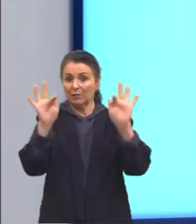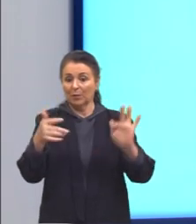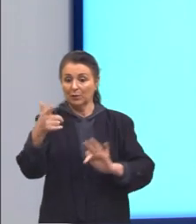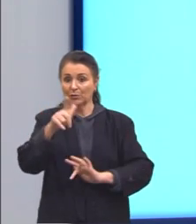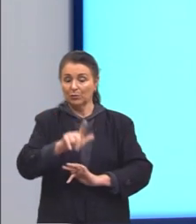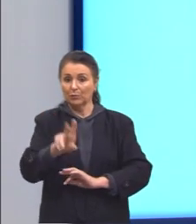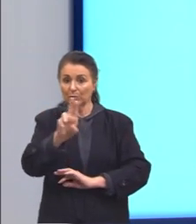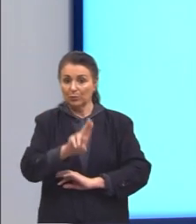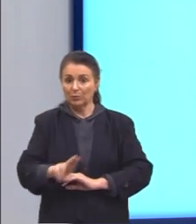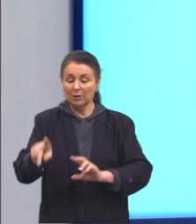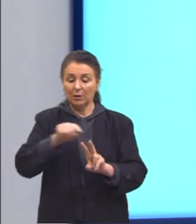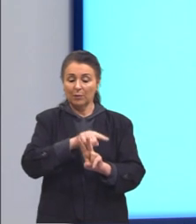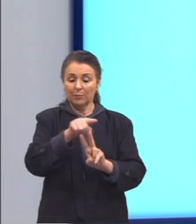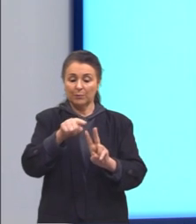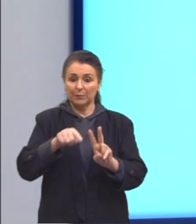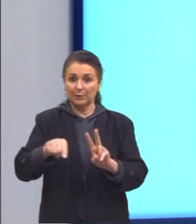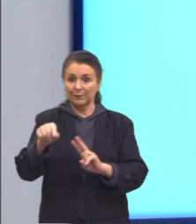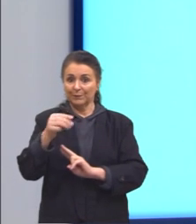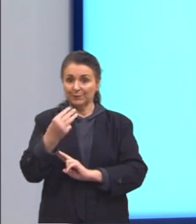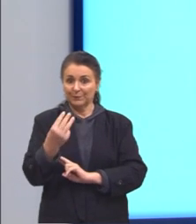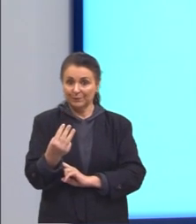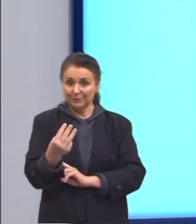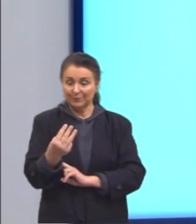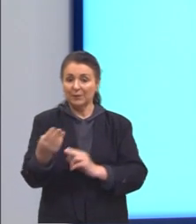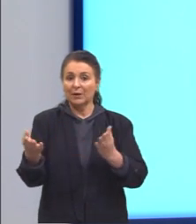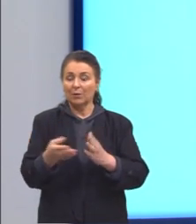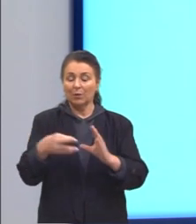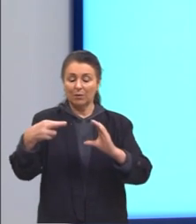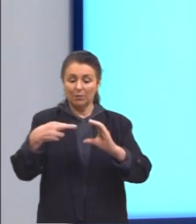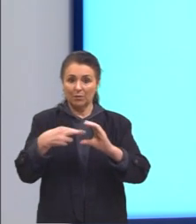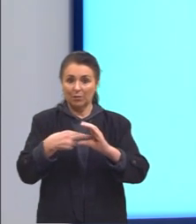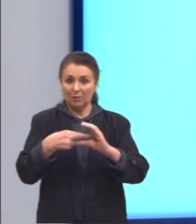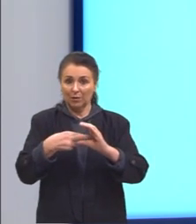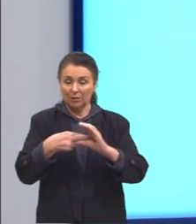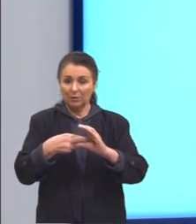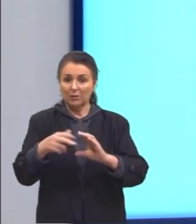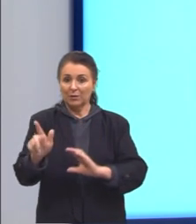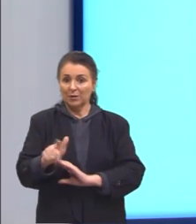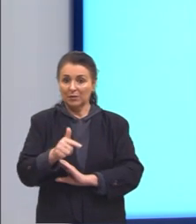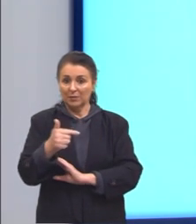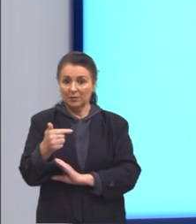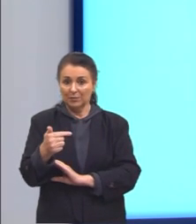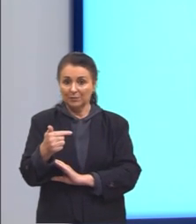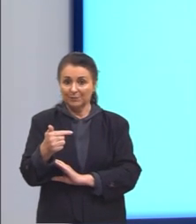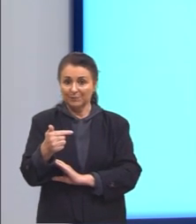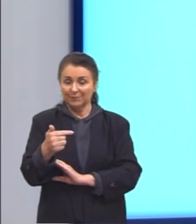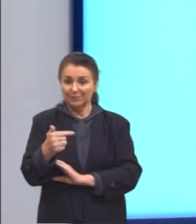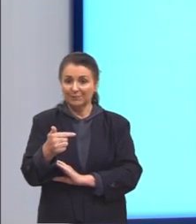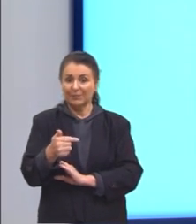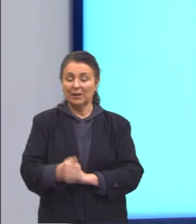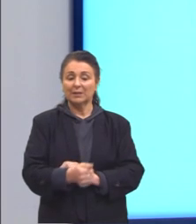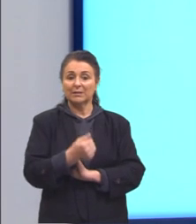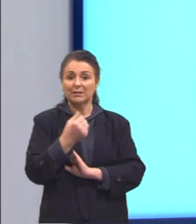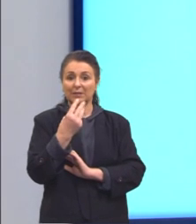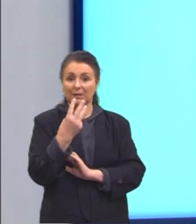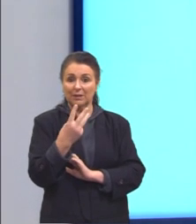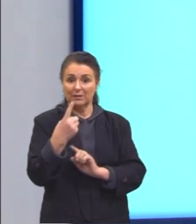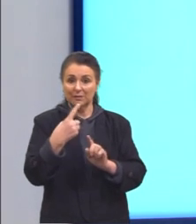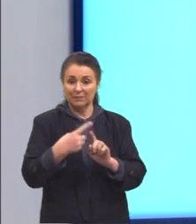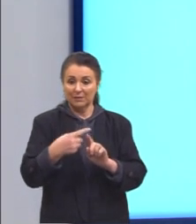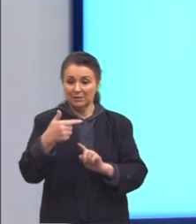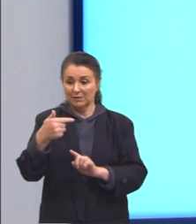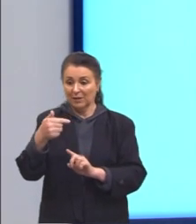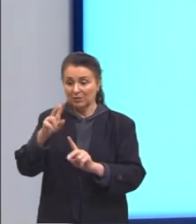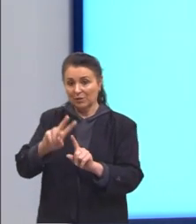de novo, utilizamos π como 3 e agora o raio que fica 7. Então, temos 3 vezes 7